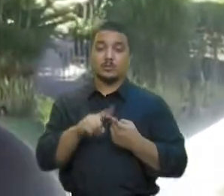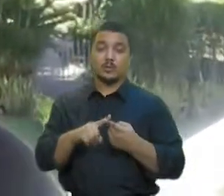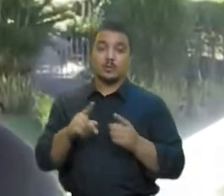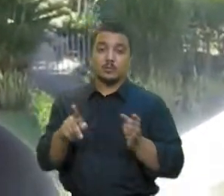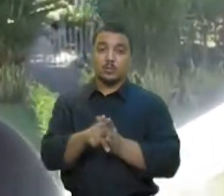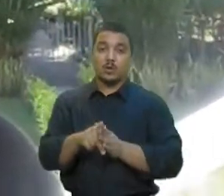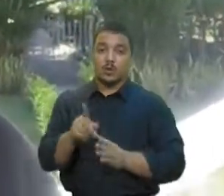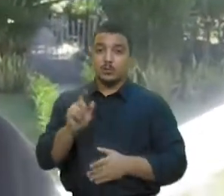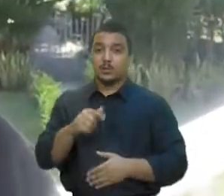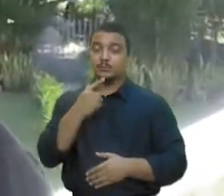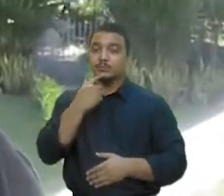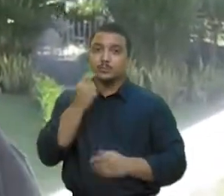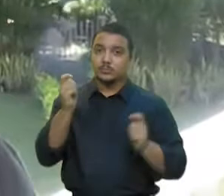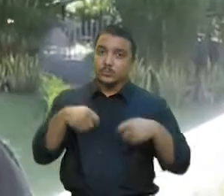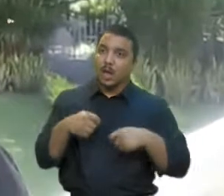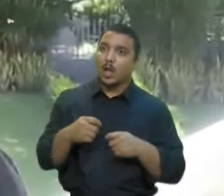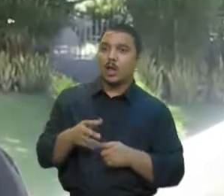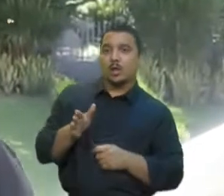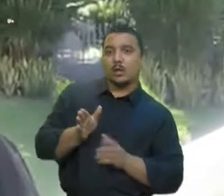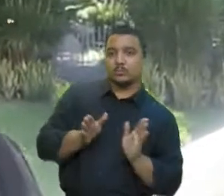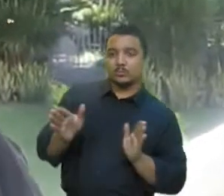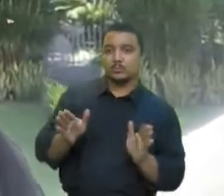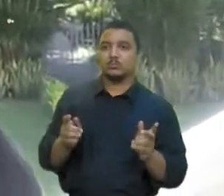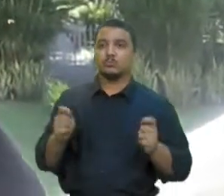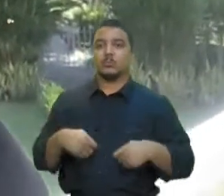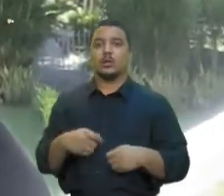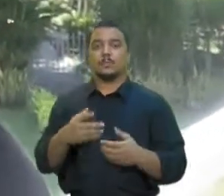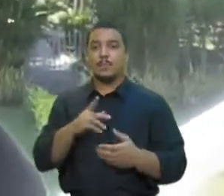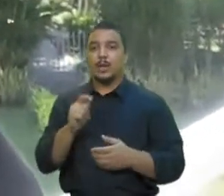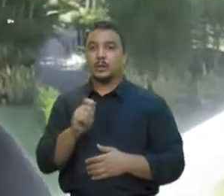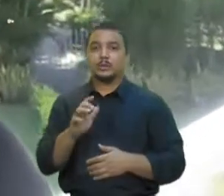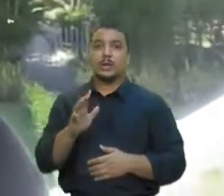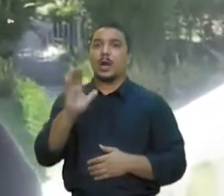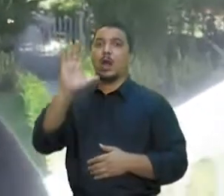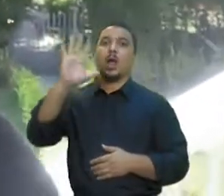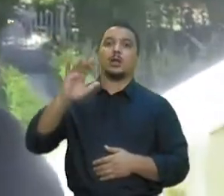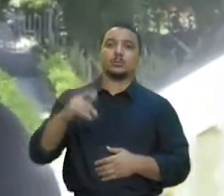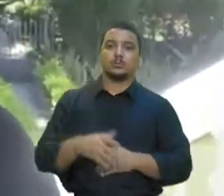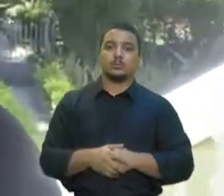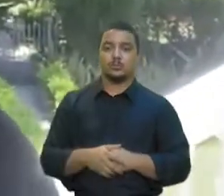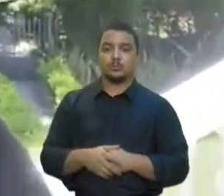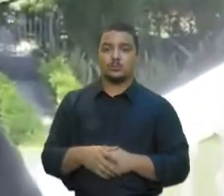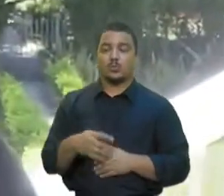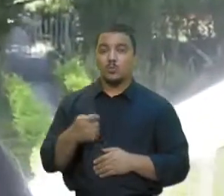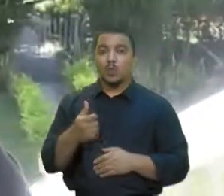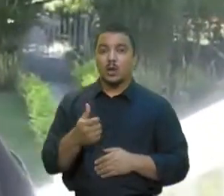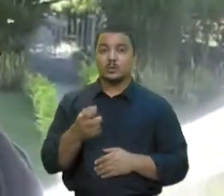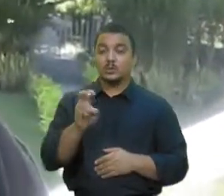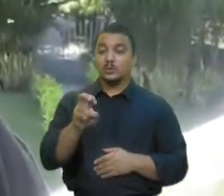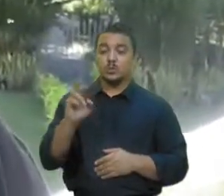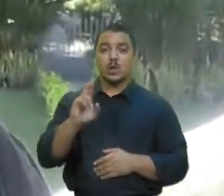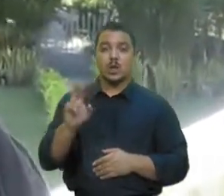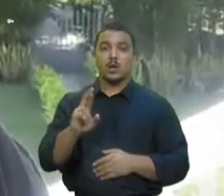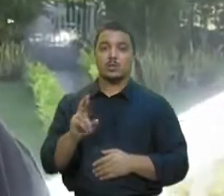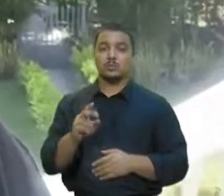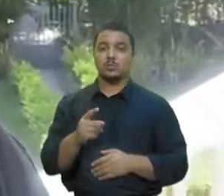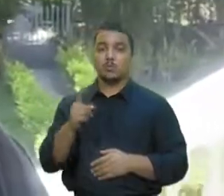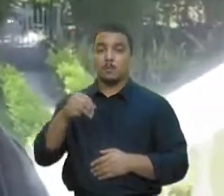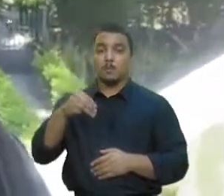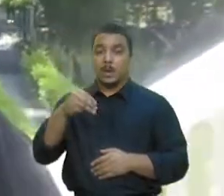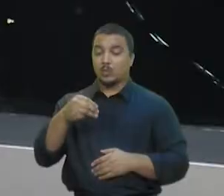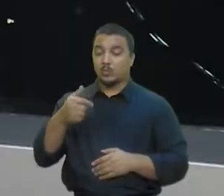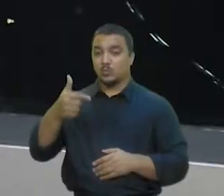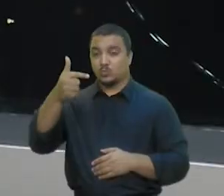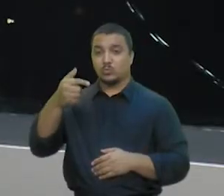alternativa para o taxista, está caríssimo. Estamos pagando quase 5 reais no metro cúbico de gás.